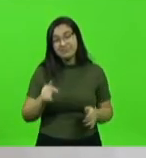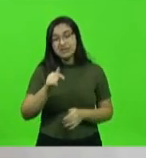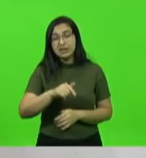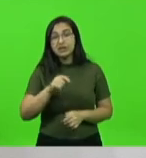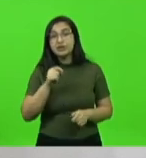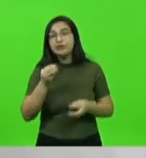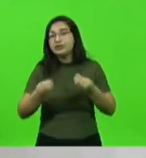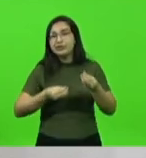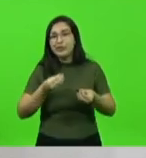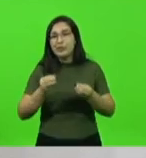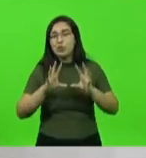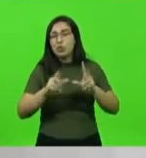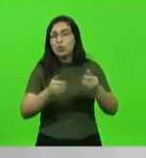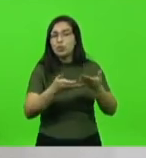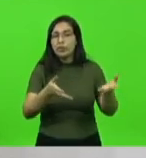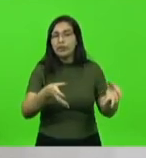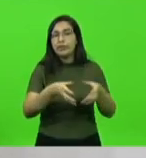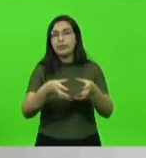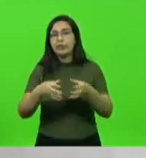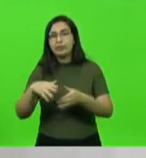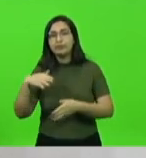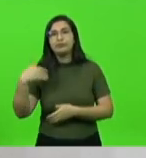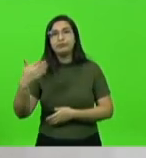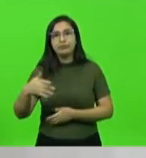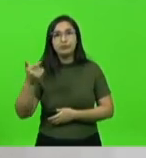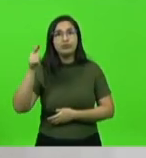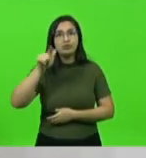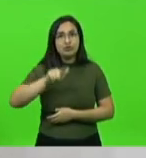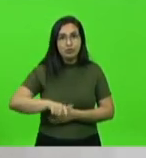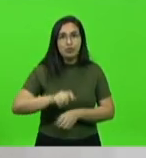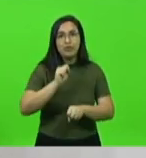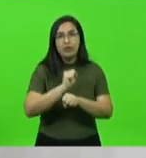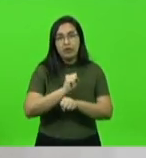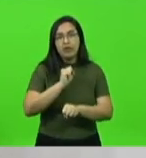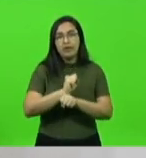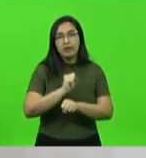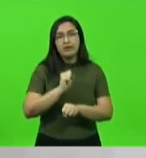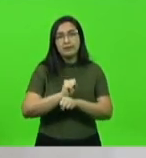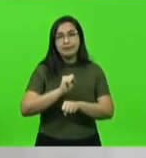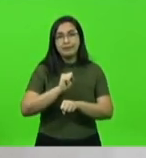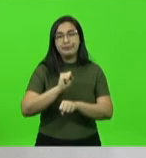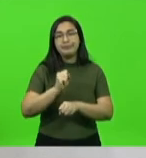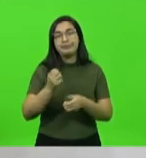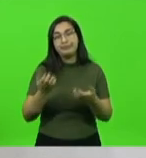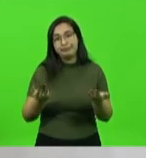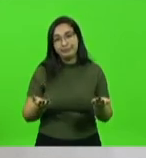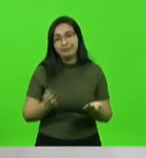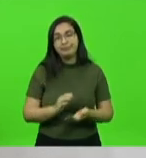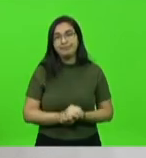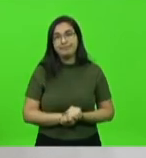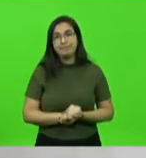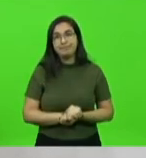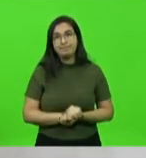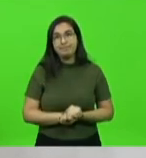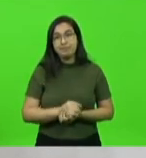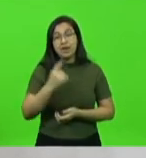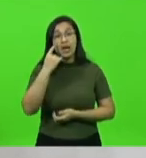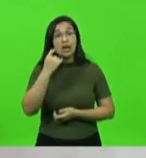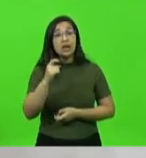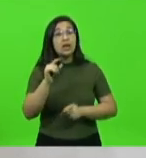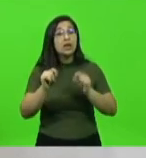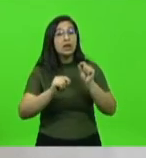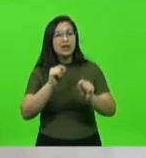todas essas classes ficariam mais algum tempo sem a tão esperada reposição inflacionária. Será que isso interessa a alguém?